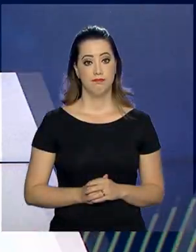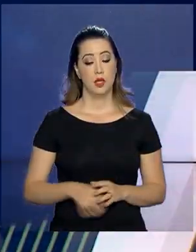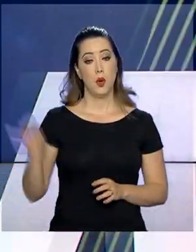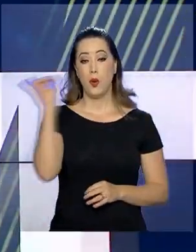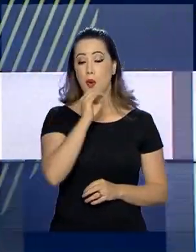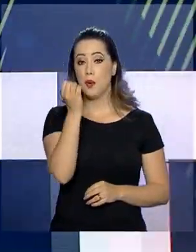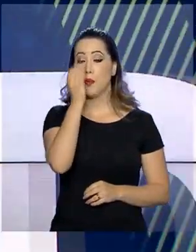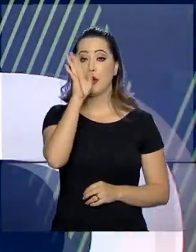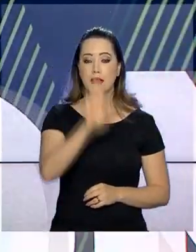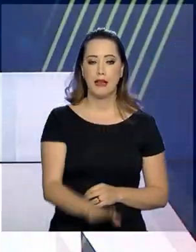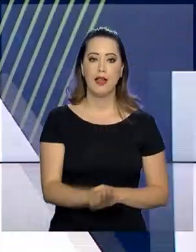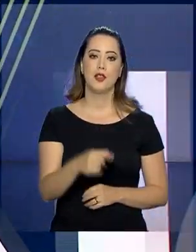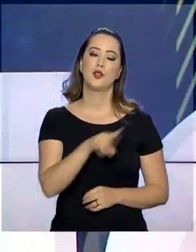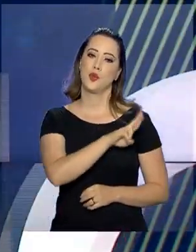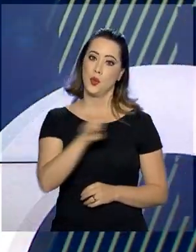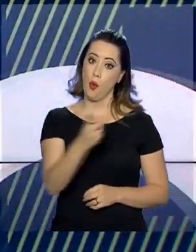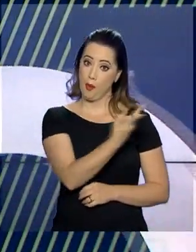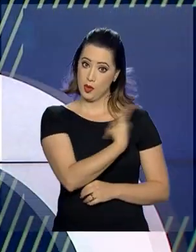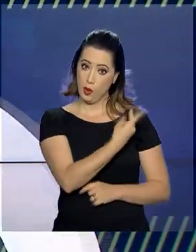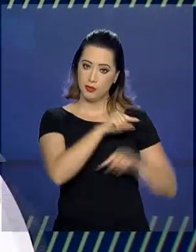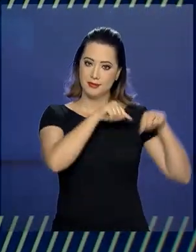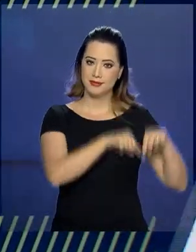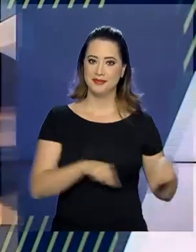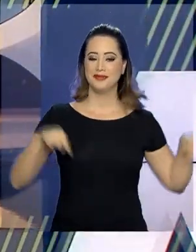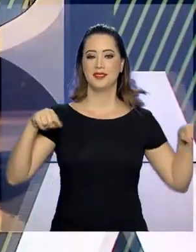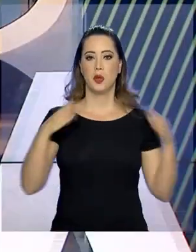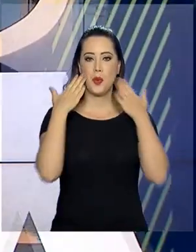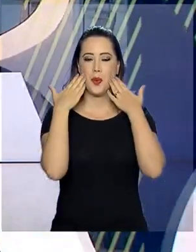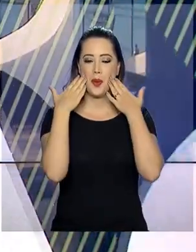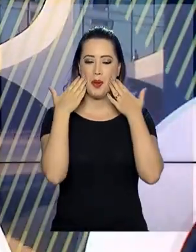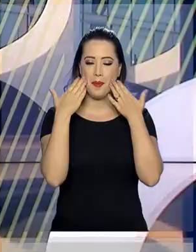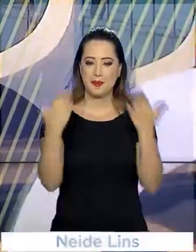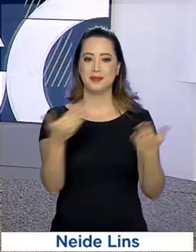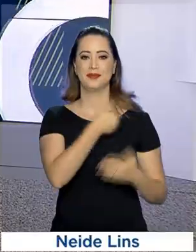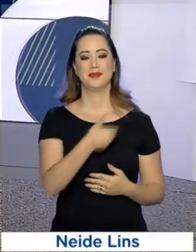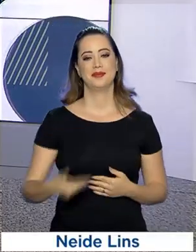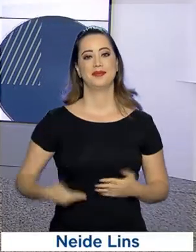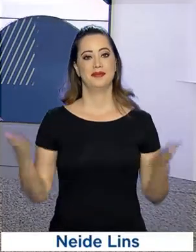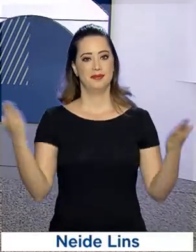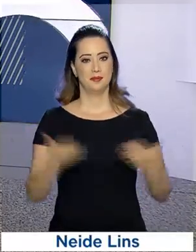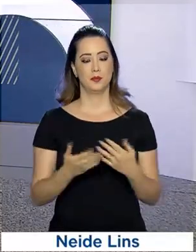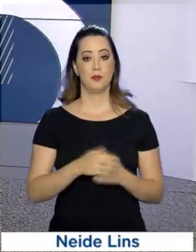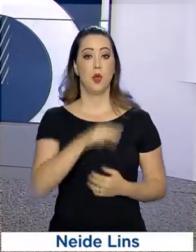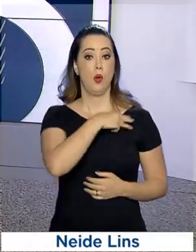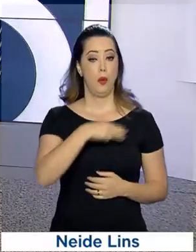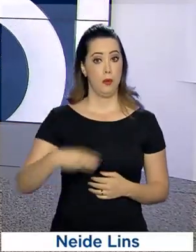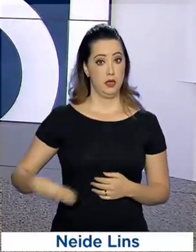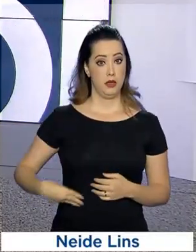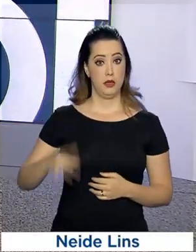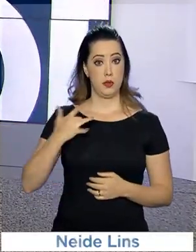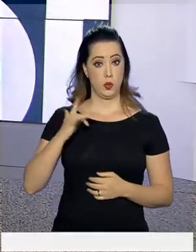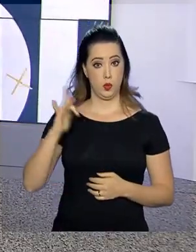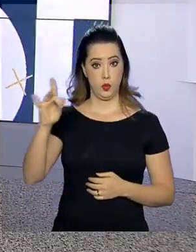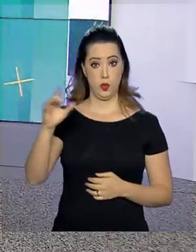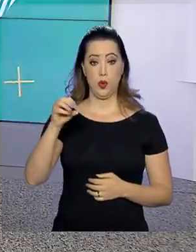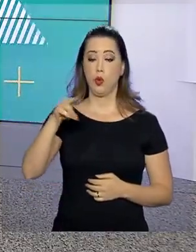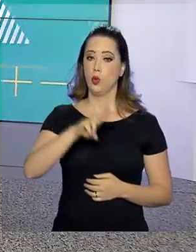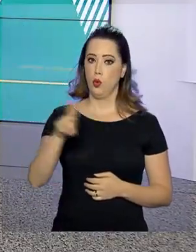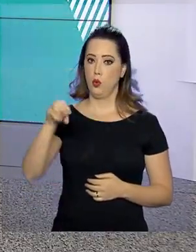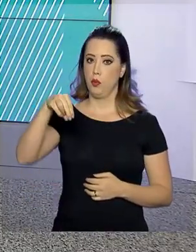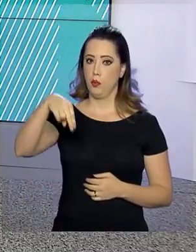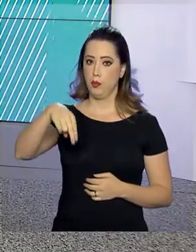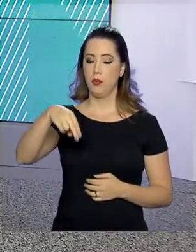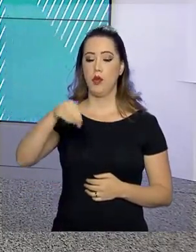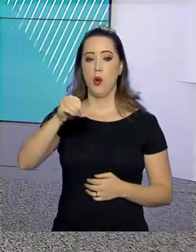Olá, boa tarde, eu sou Lilian Reis e estamos no ar com o Governo Agora. O ministro da Casa Civil, Onyx Lorenzoni,